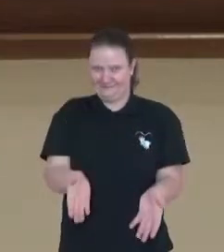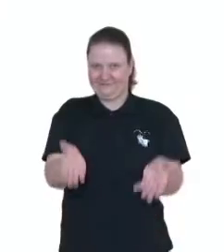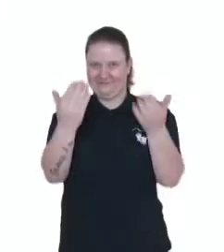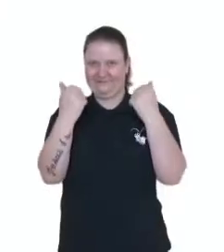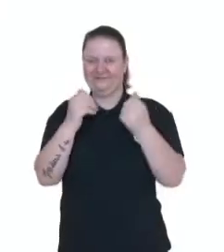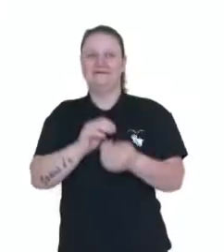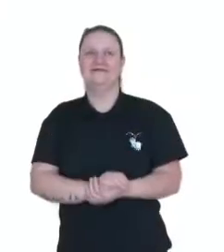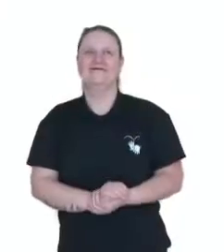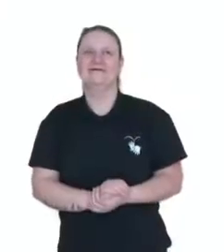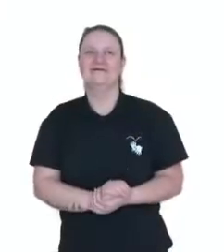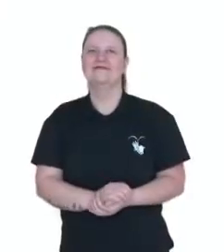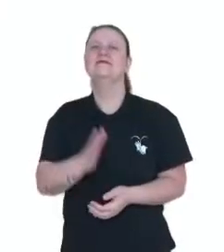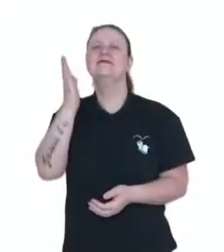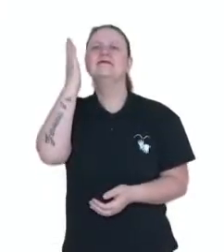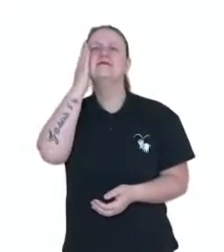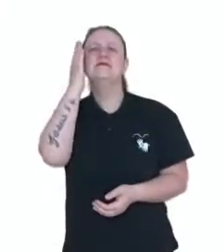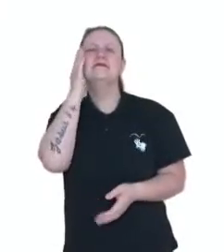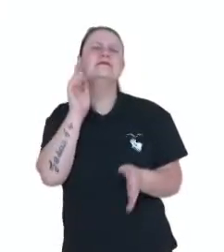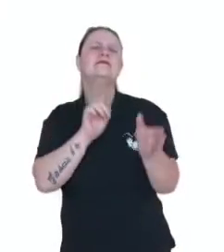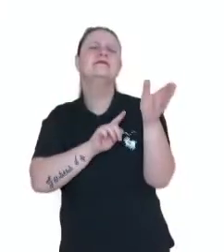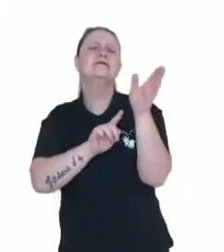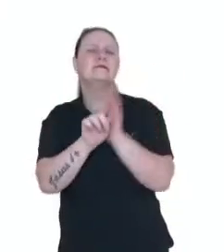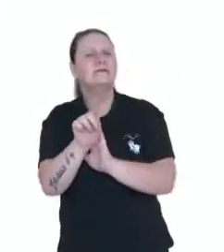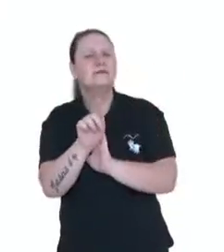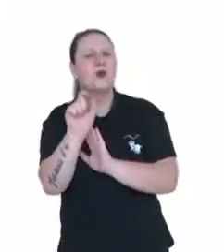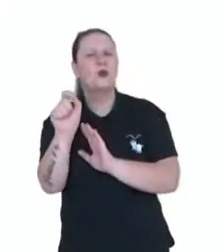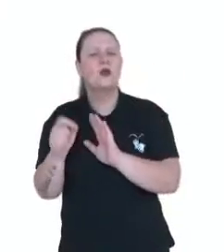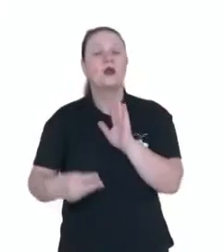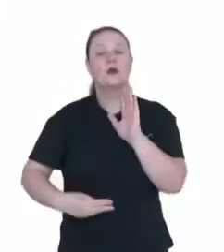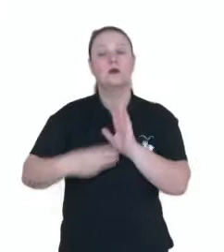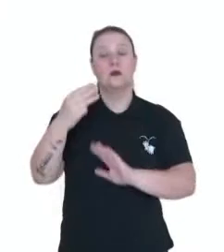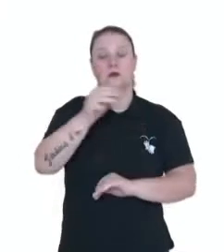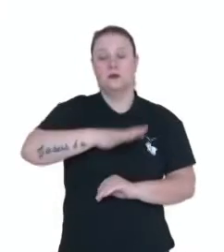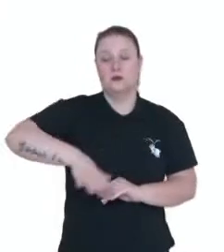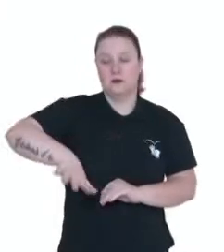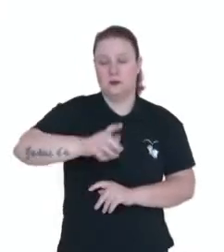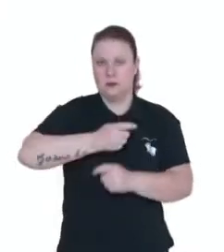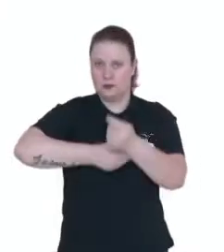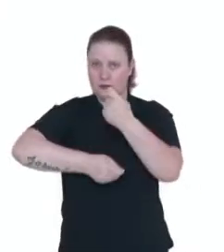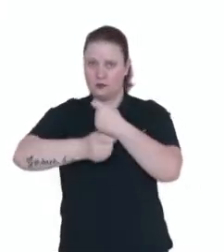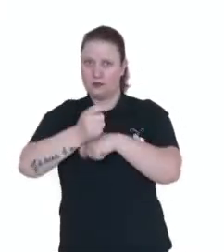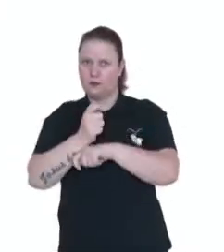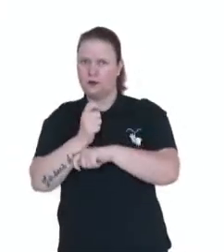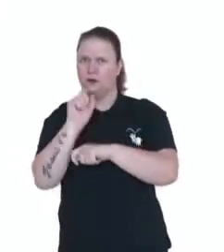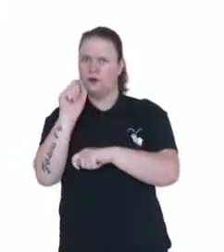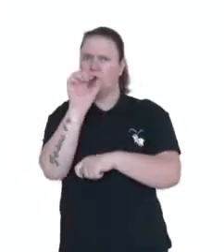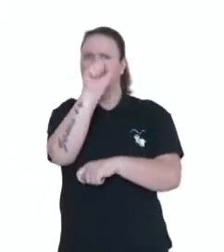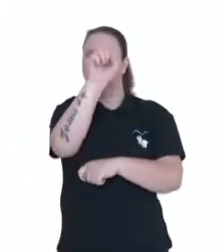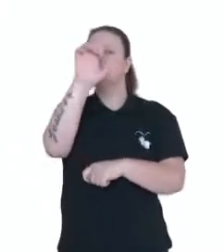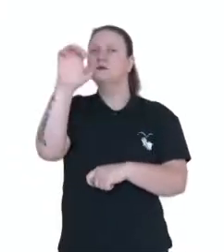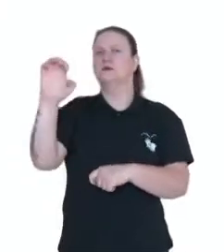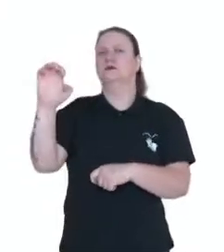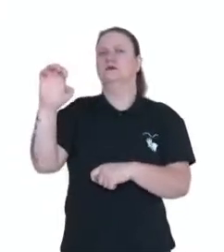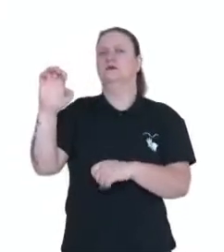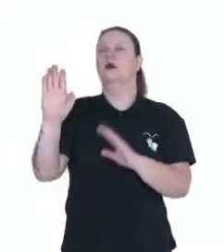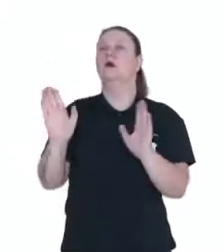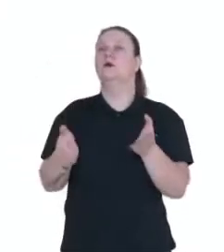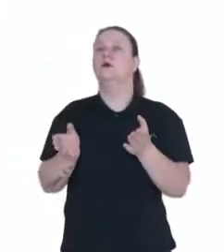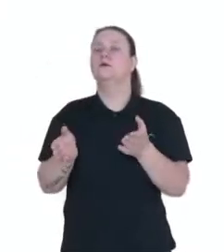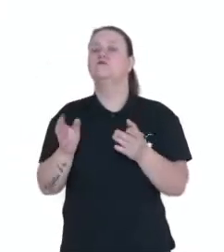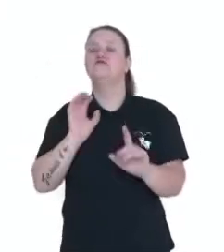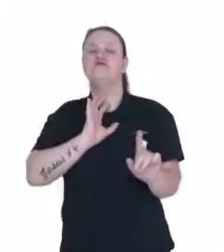então, vocês sabem o que é o setor terciário? Como é o setor terciário da região sudeste? Qual a